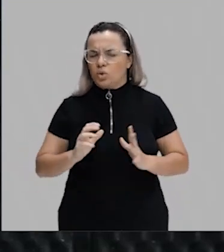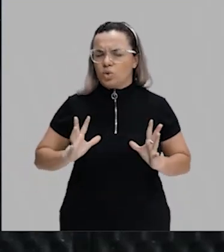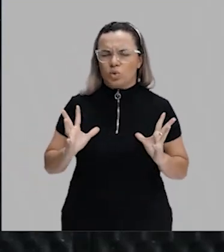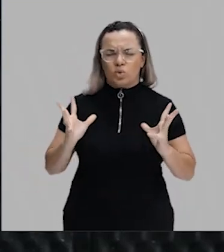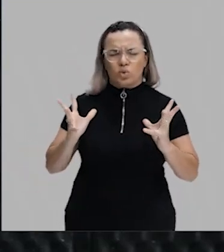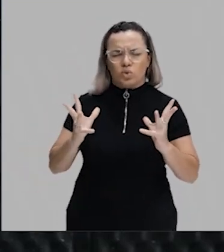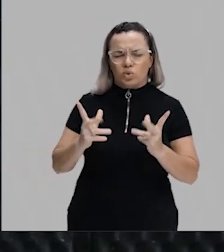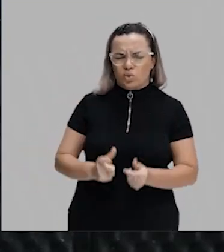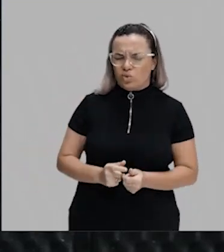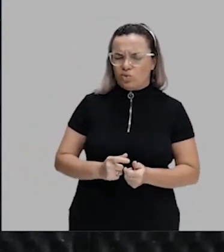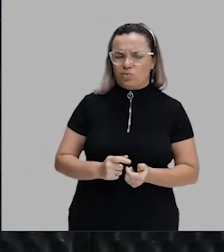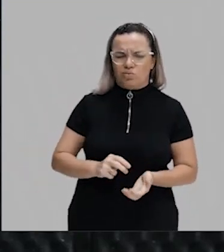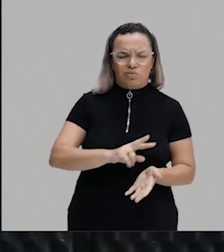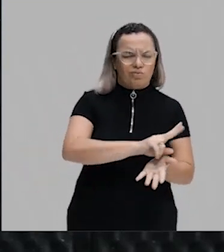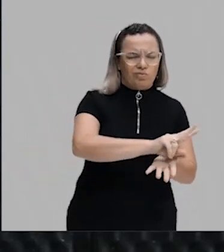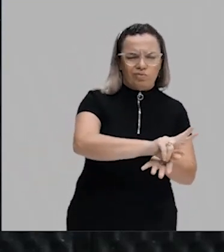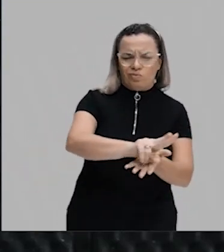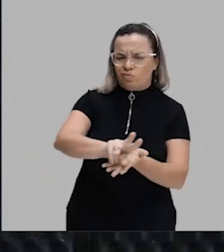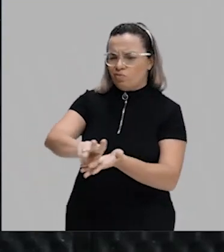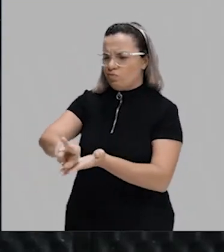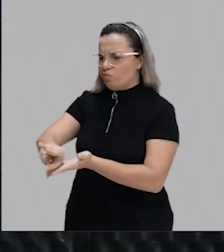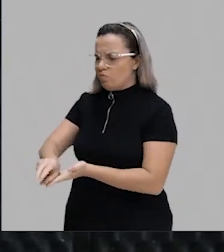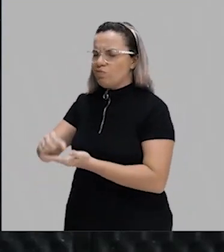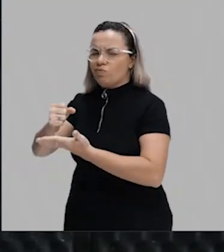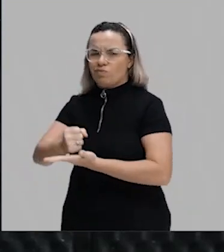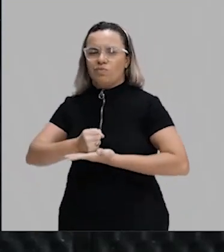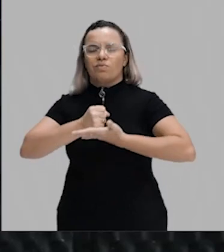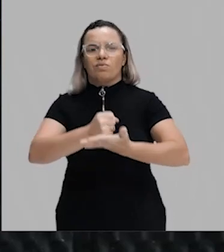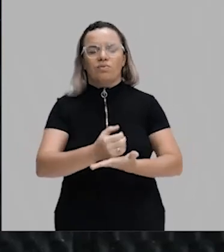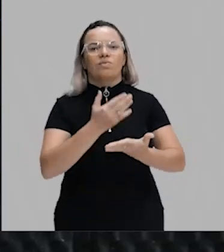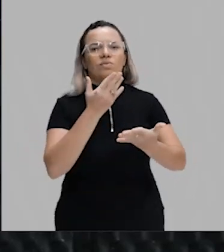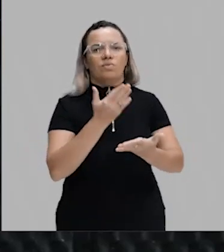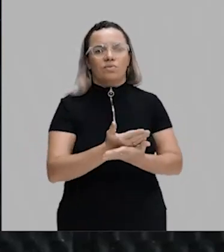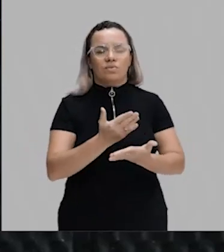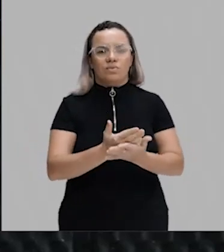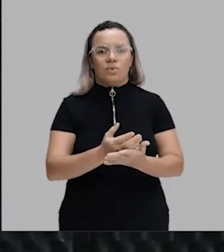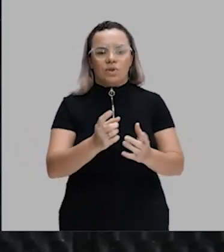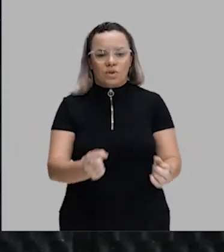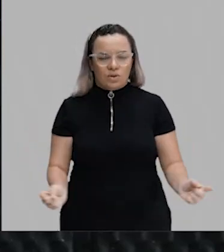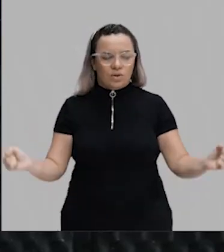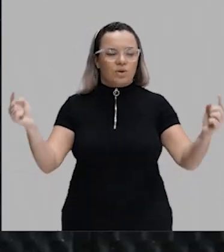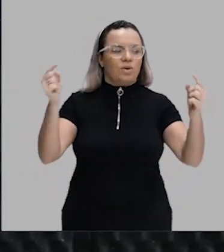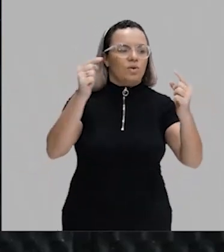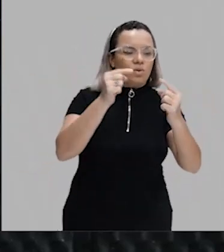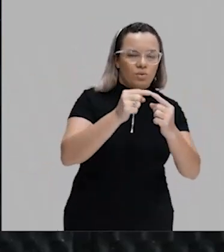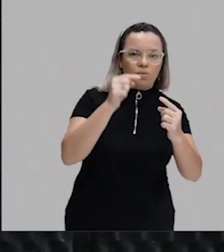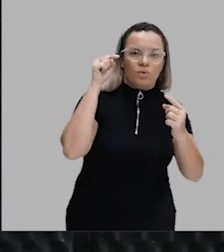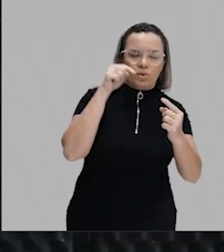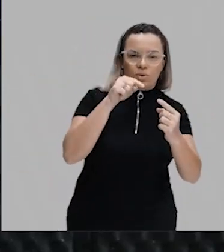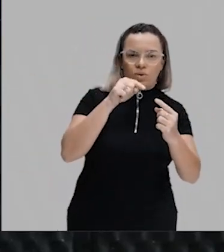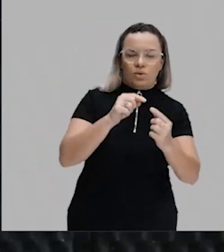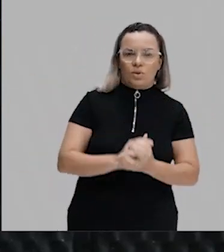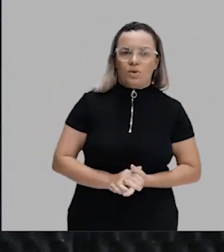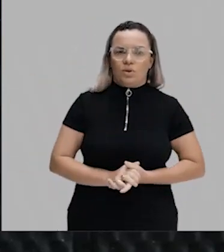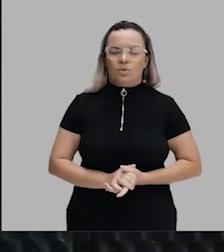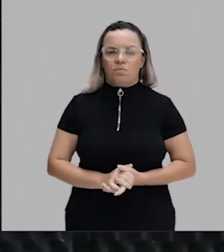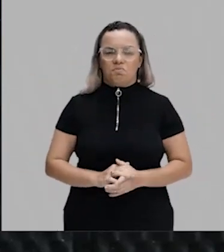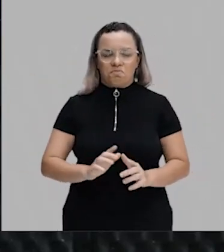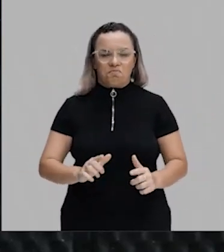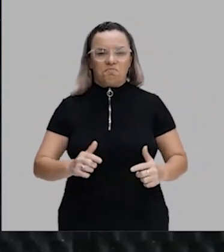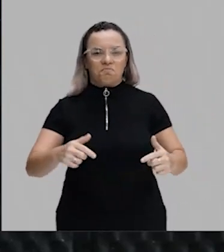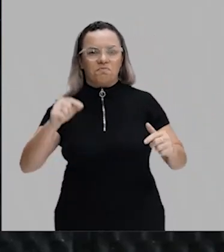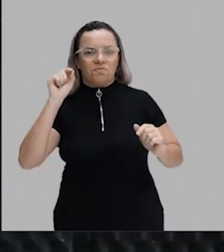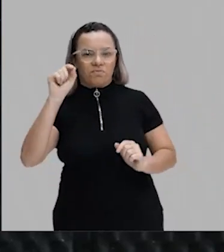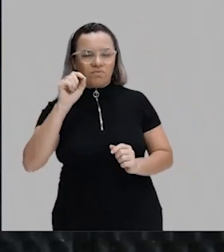possa dar aquele up nos teus estudos. E é claro, alcance os teus objetivos, que esse é o nosso maior sucesso.